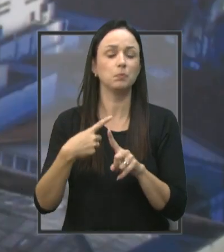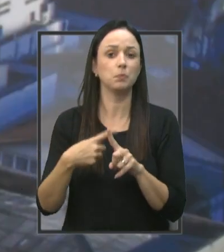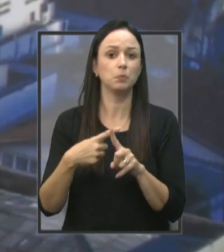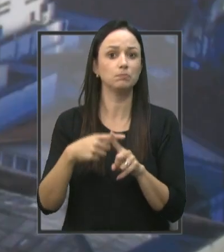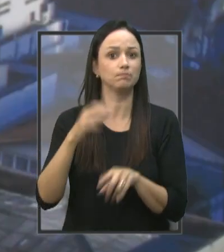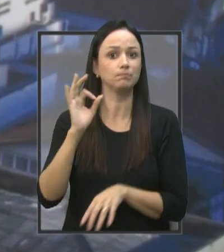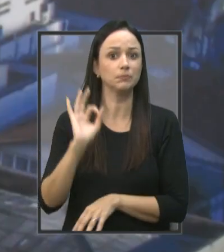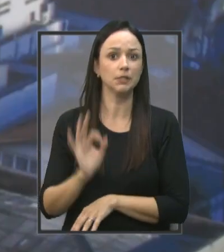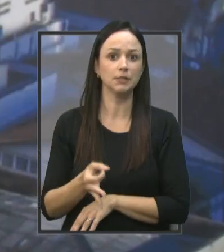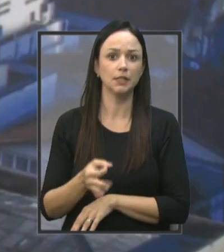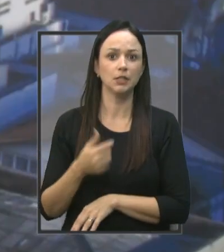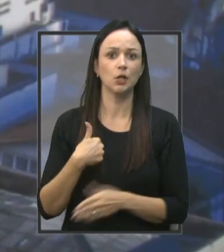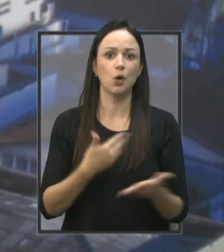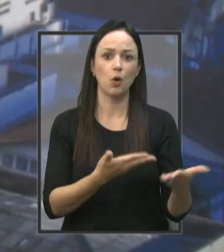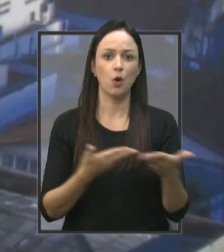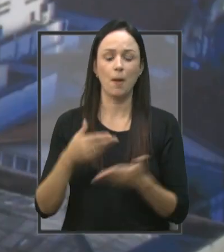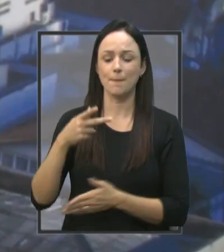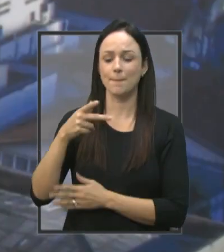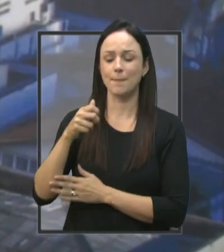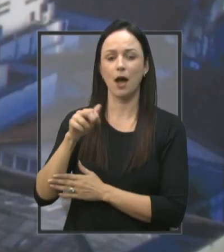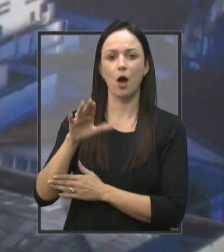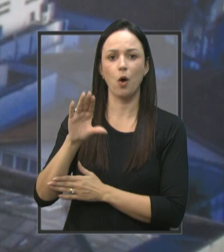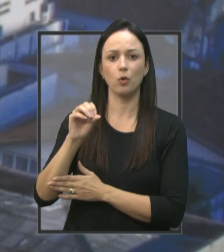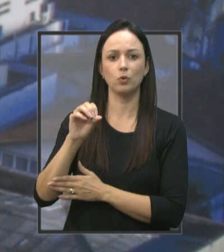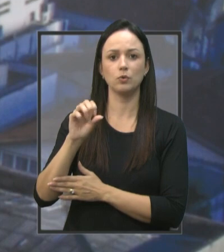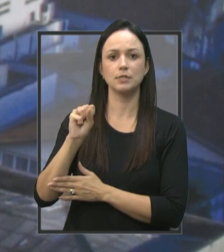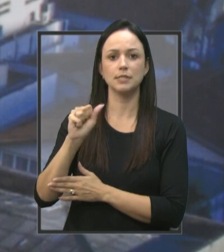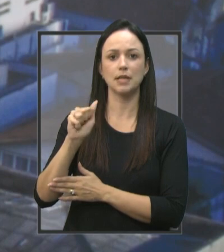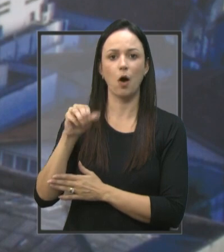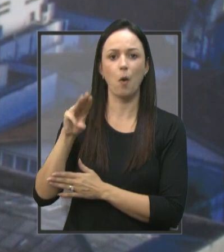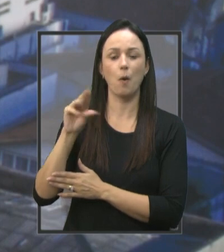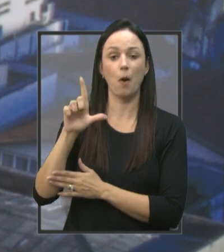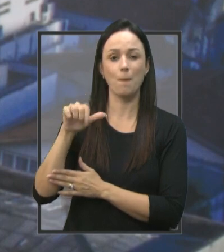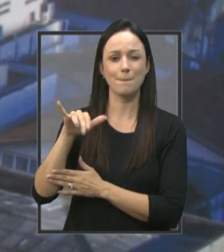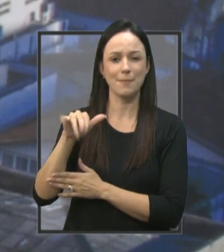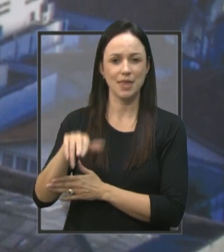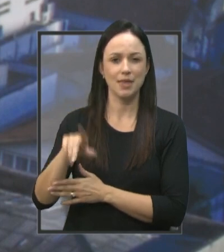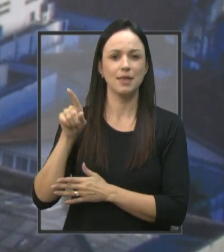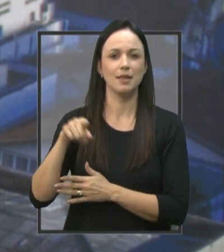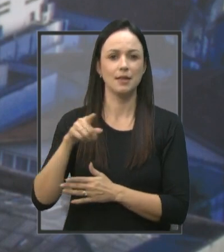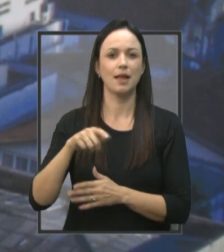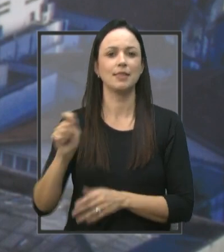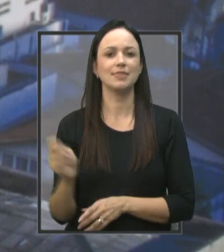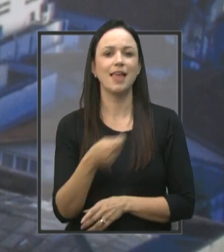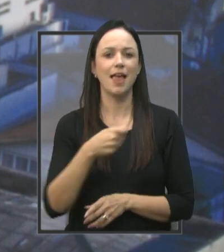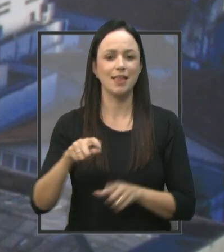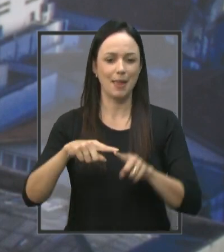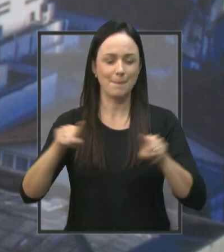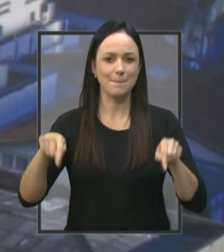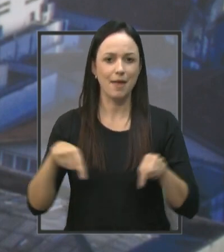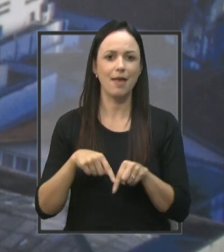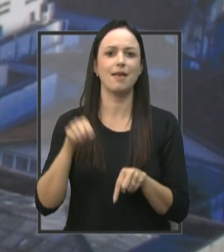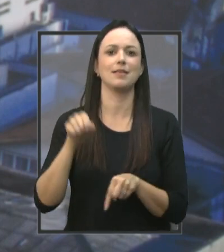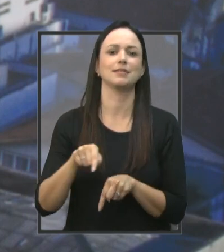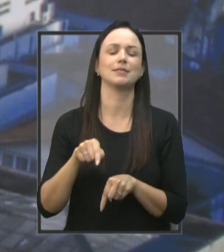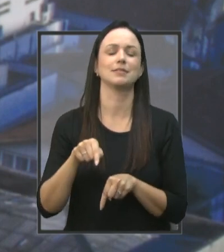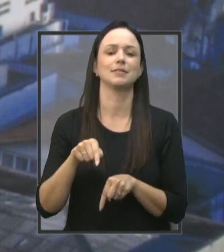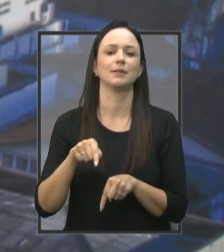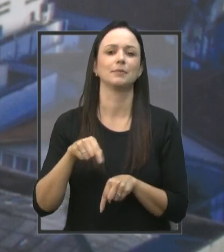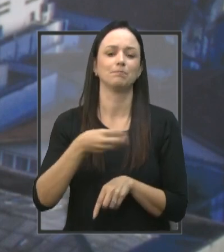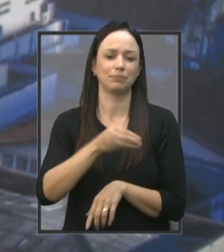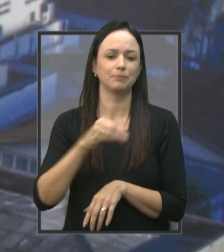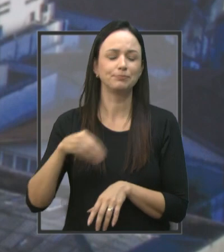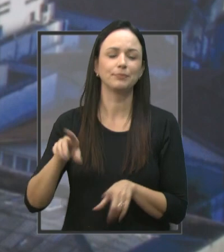convidamos o Paulo Salmin Que é o mesatenista paralímpico Foi para as Paralimpíadas Recentemente ficou